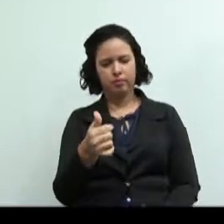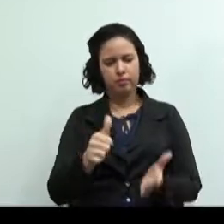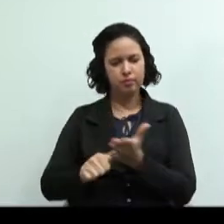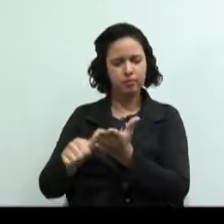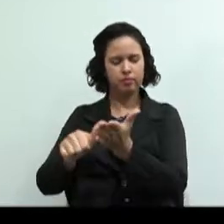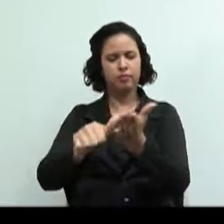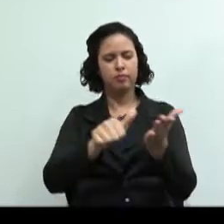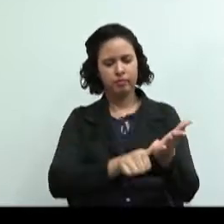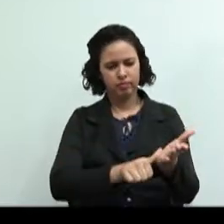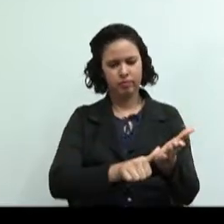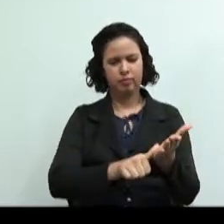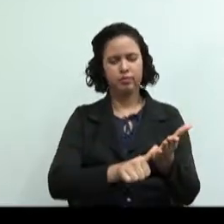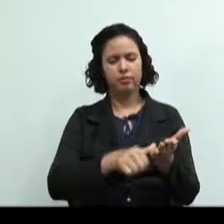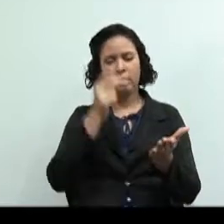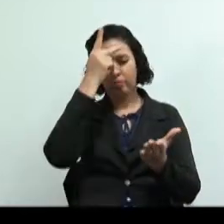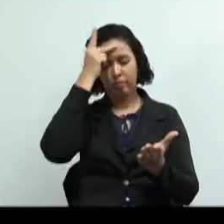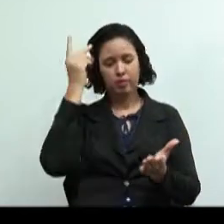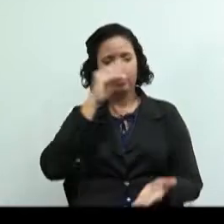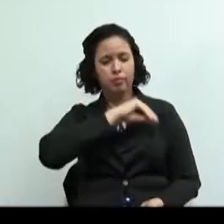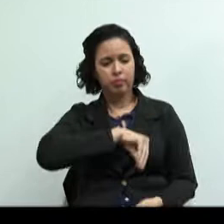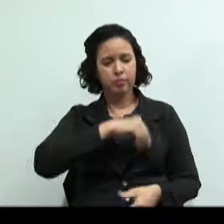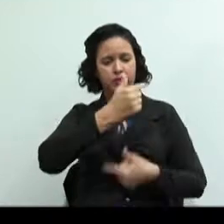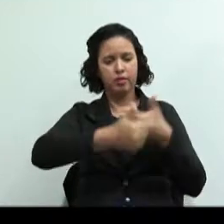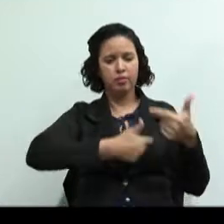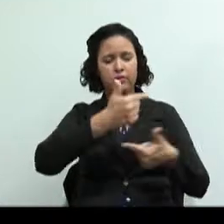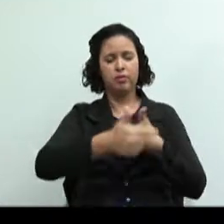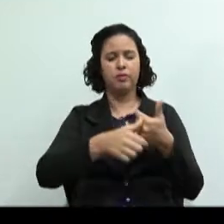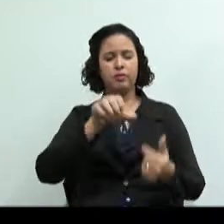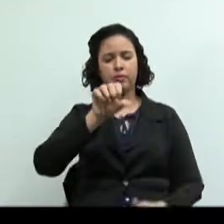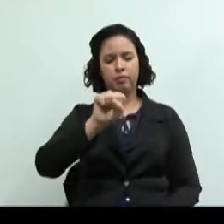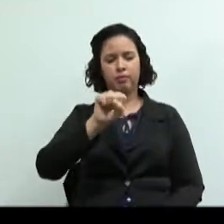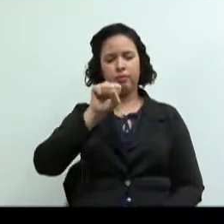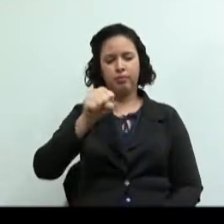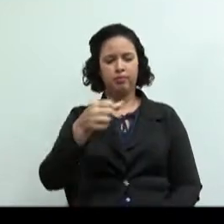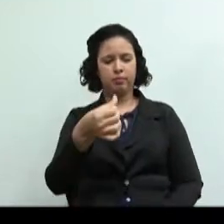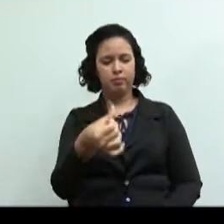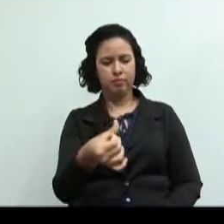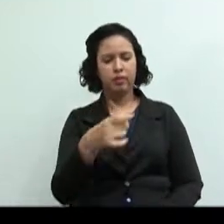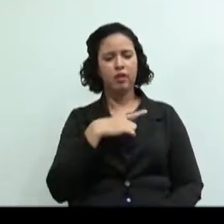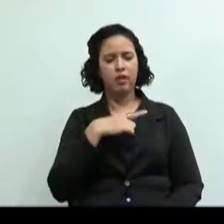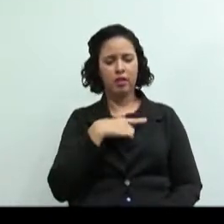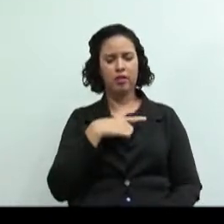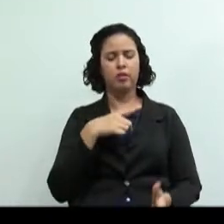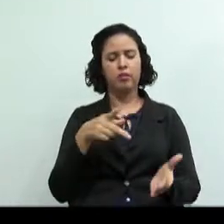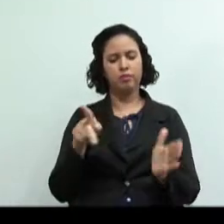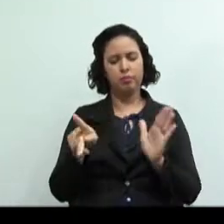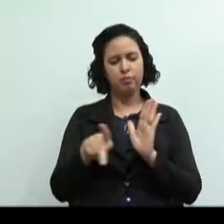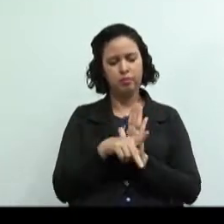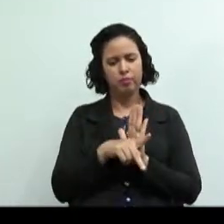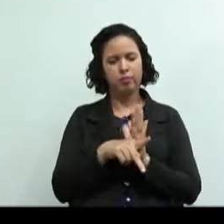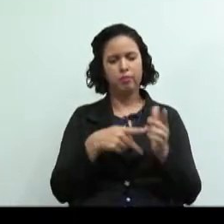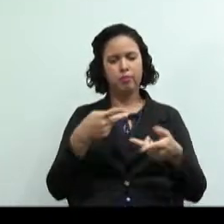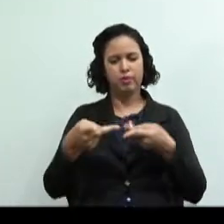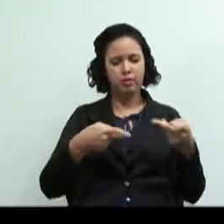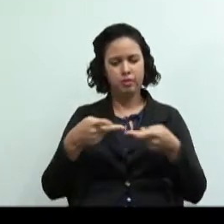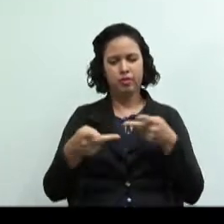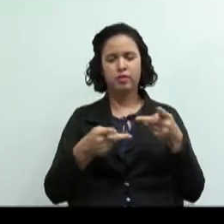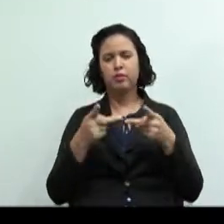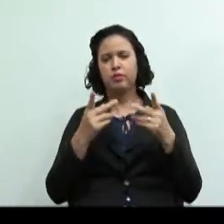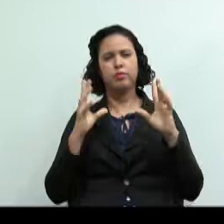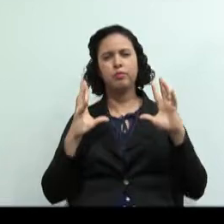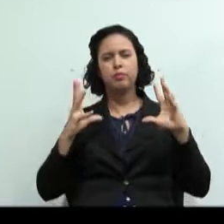empregados. Já se encontram projetos em diversas regiões do país, principalmente na região sul.